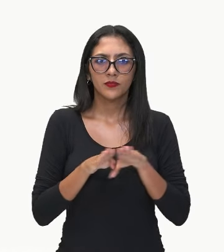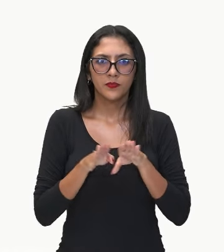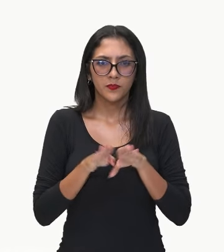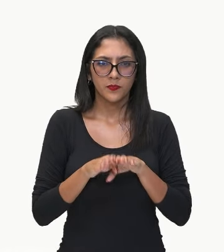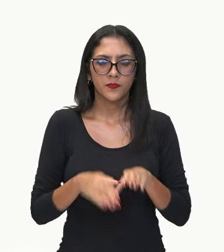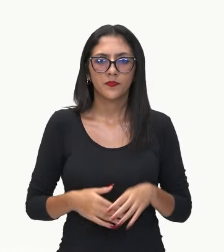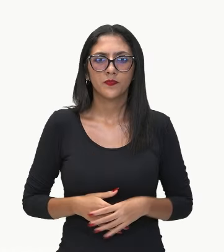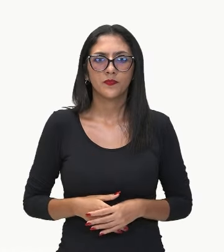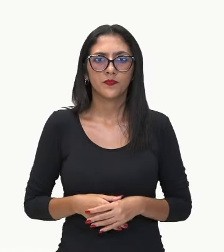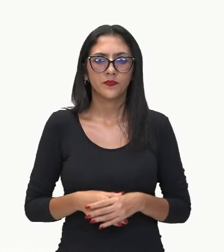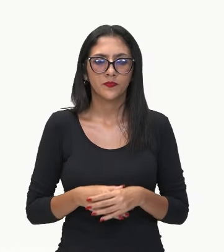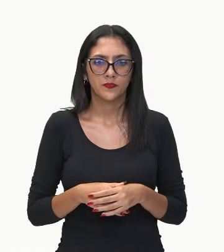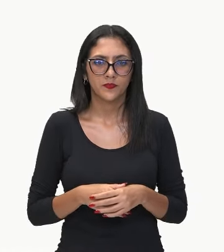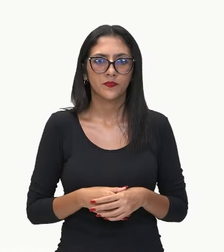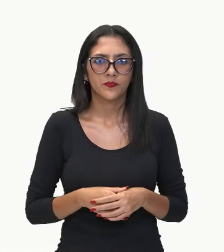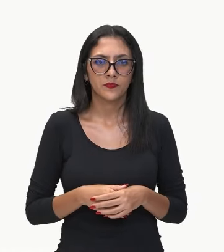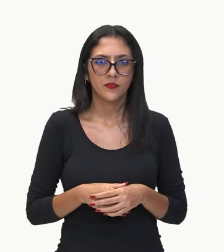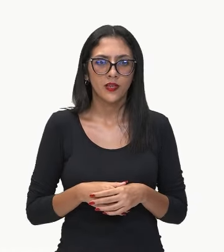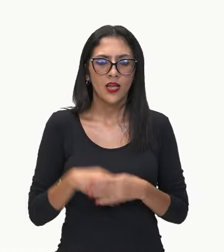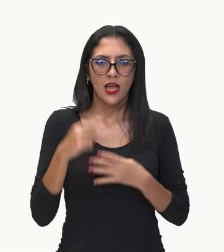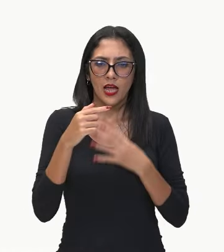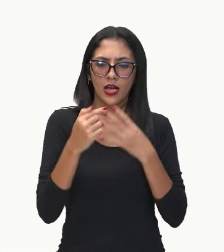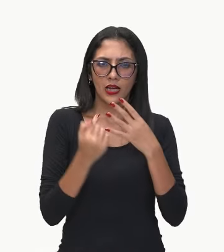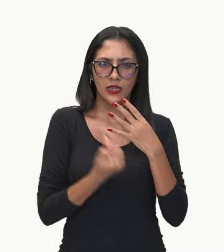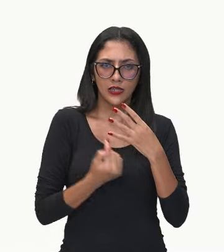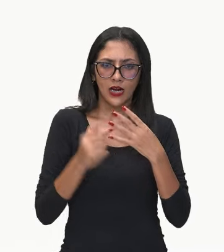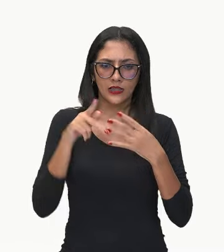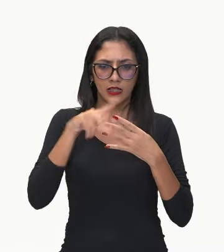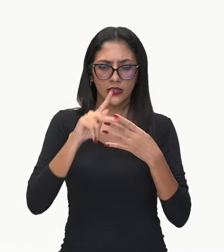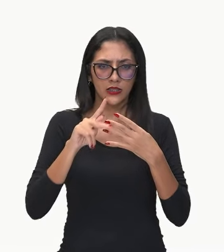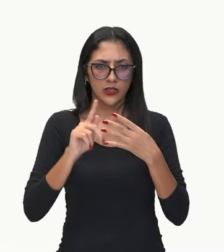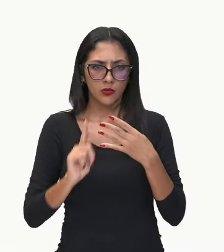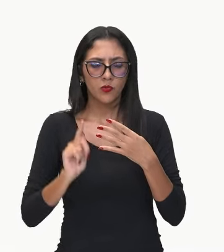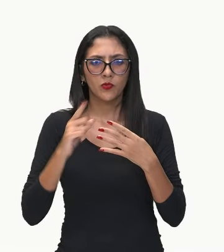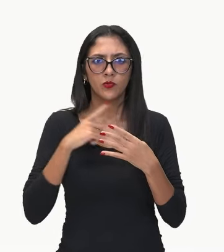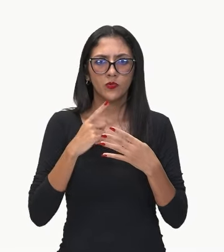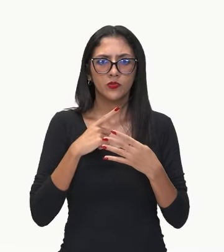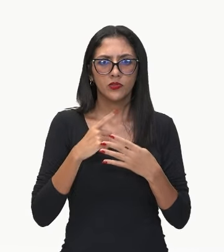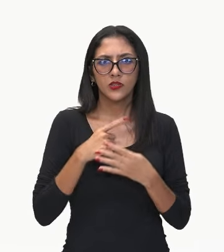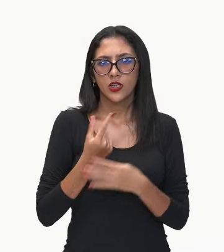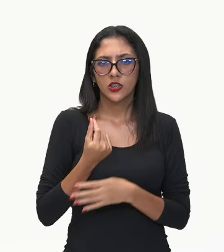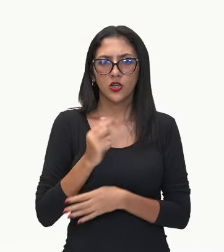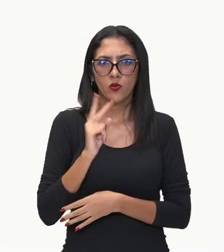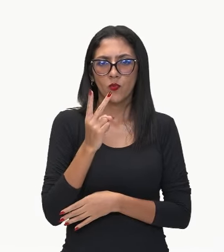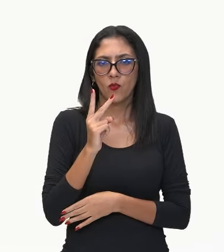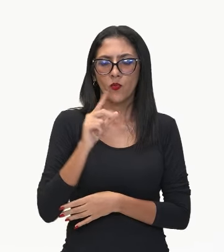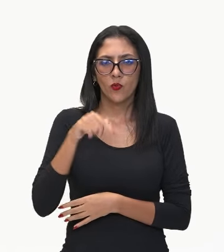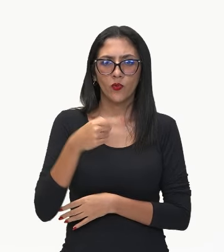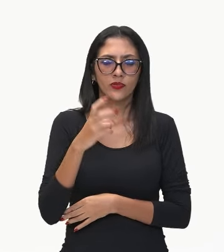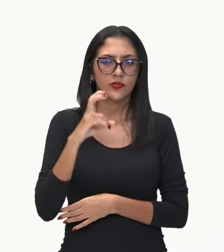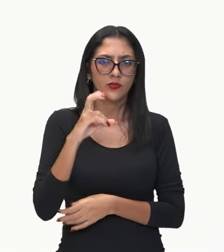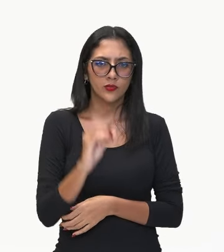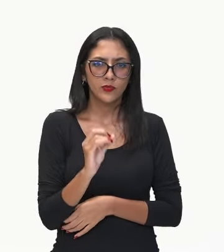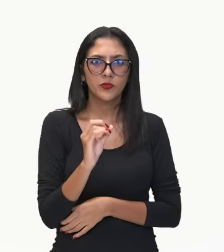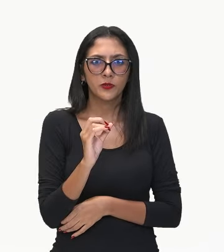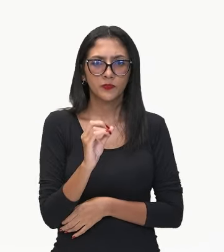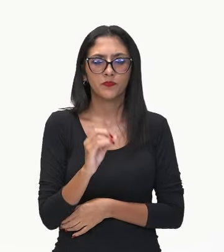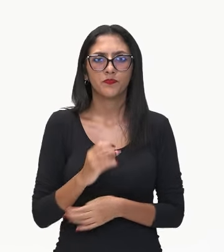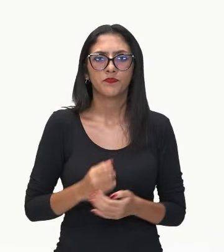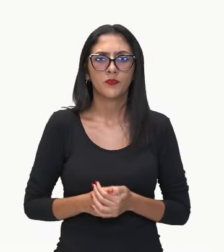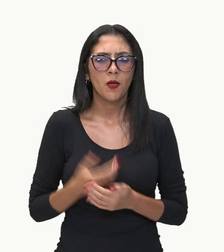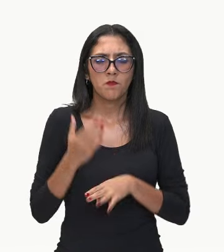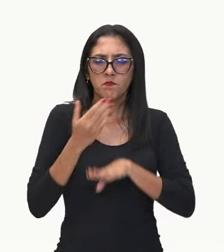E que cada quilo custa R$,50. Coisa prática que